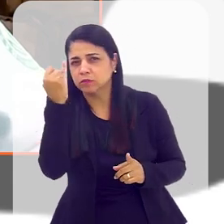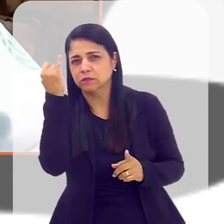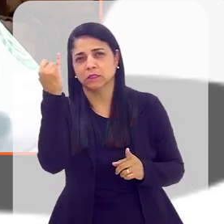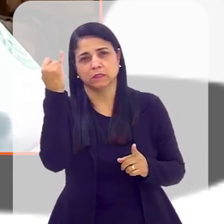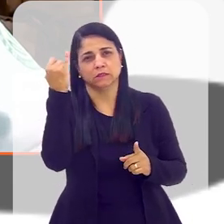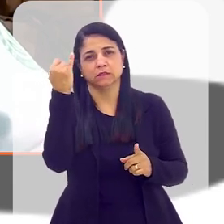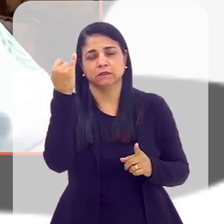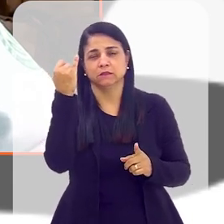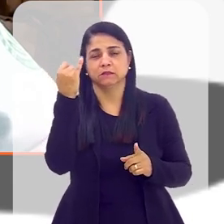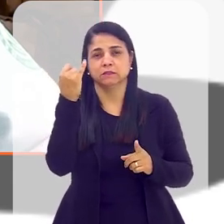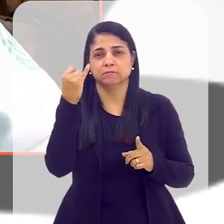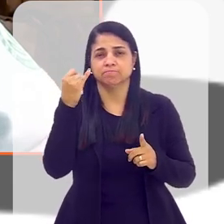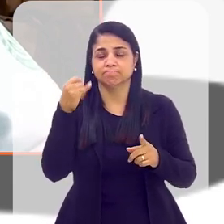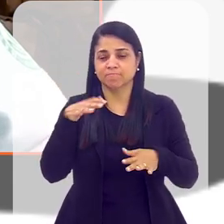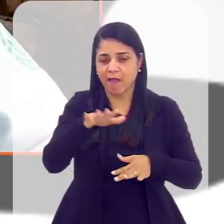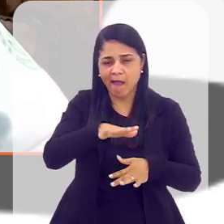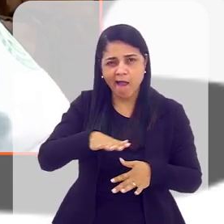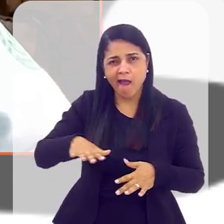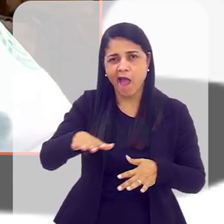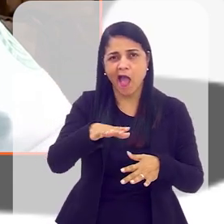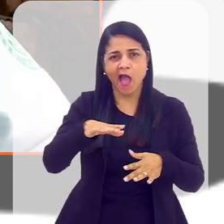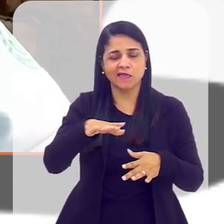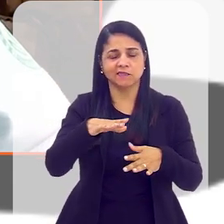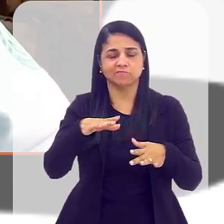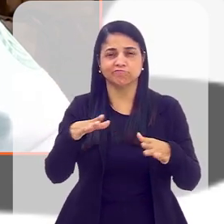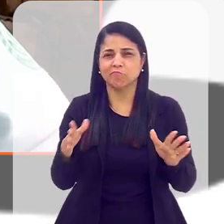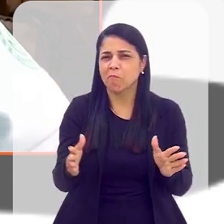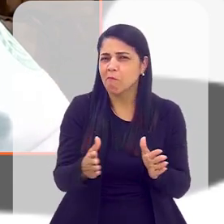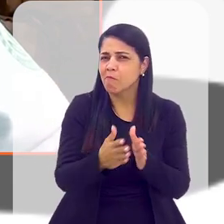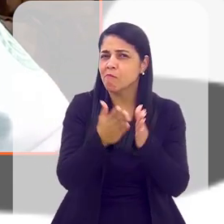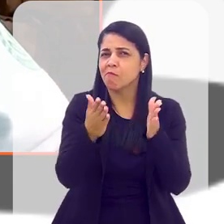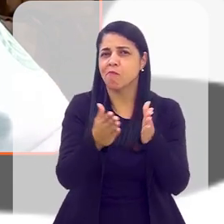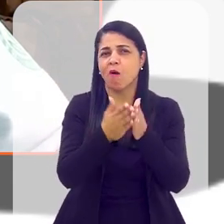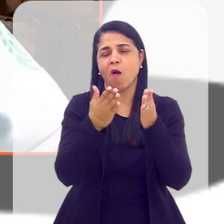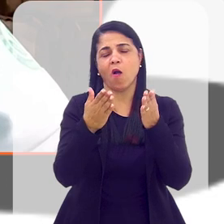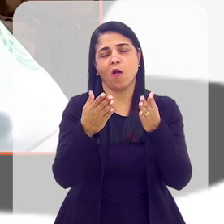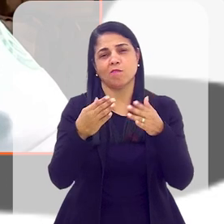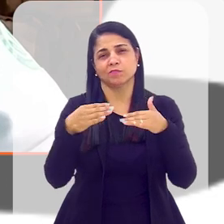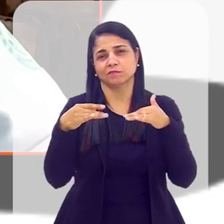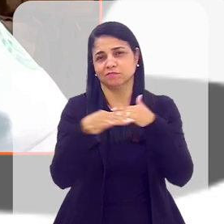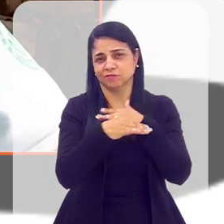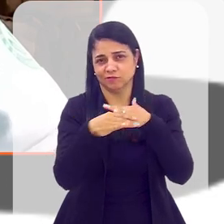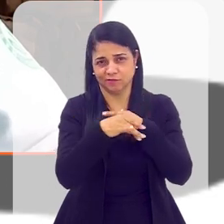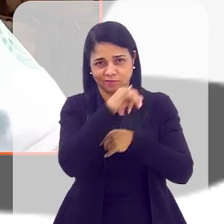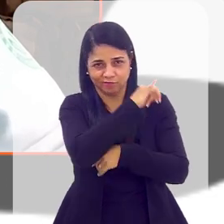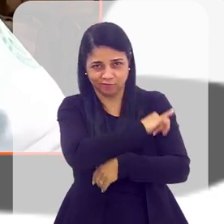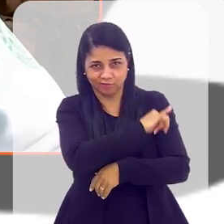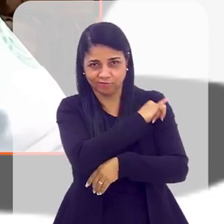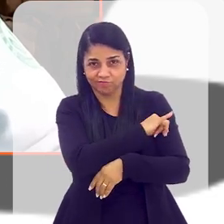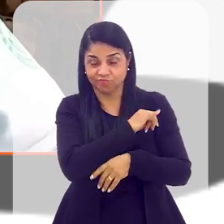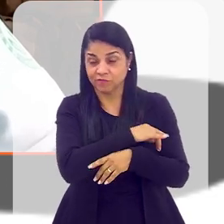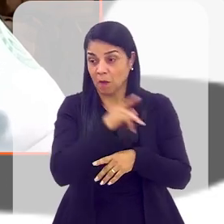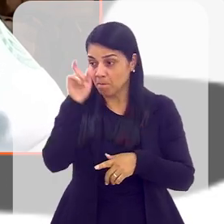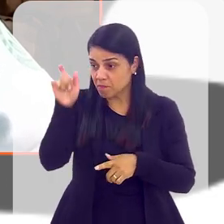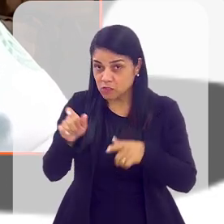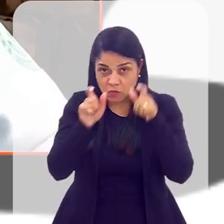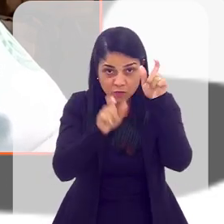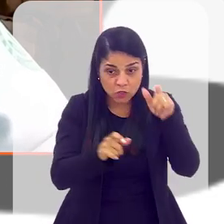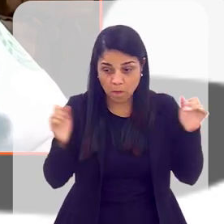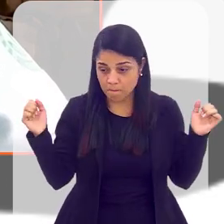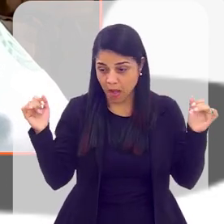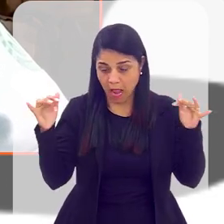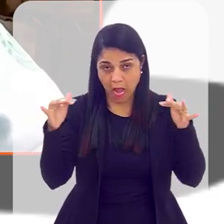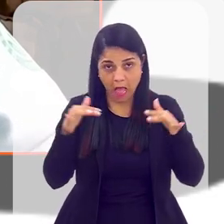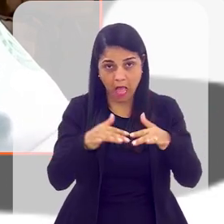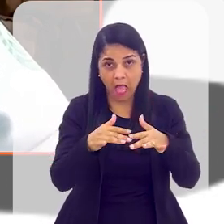que ela está ubicada em uma das áreas mais carentes no Rio de Janeiro, onde aflui gente de todos os lados, porque é